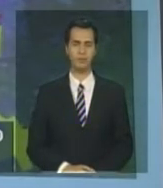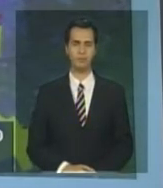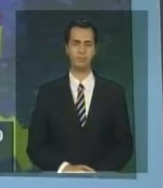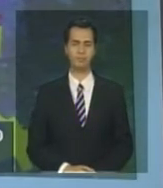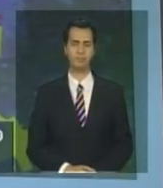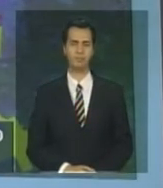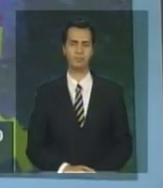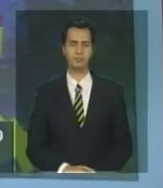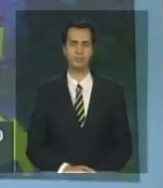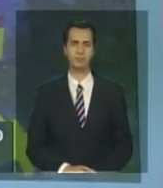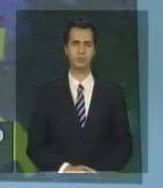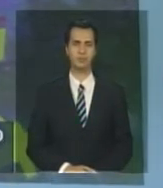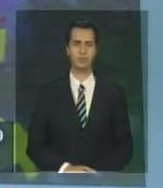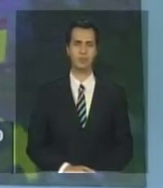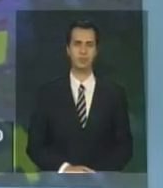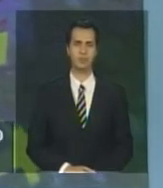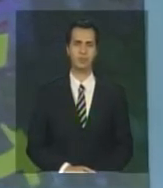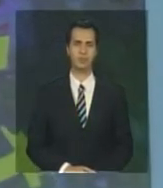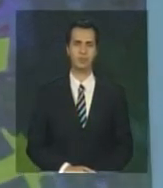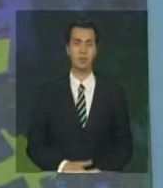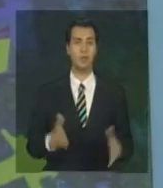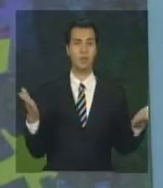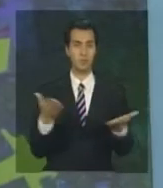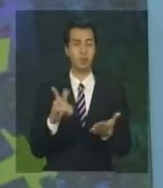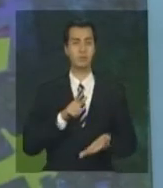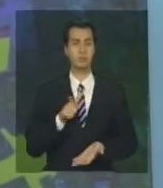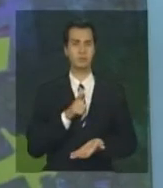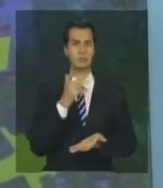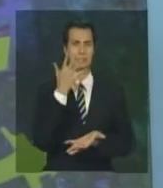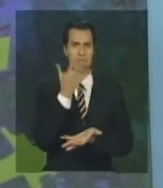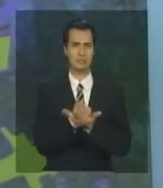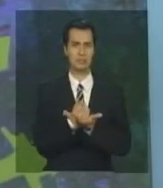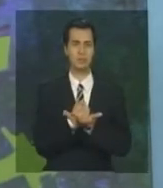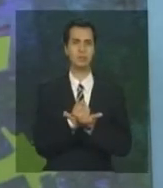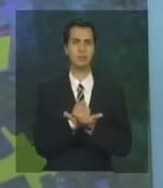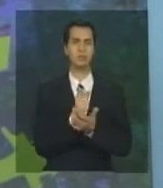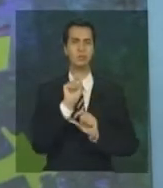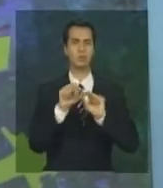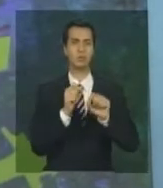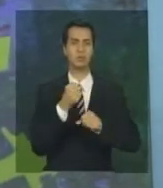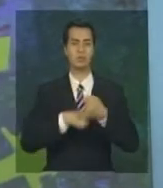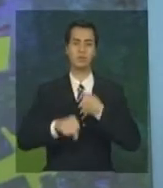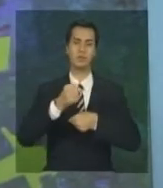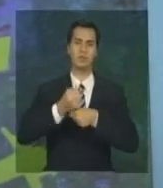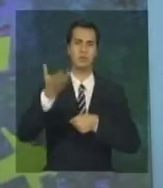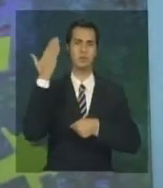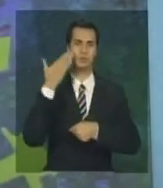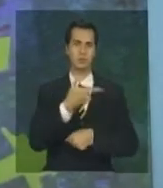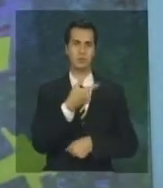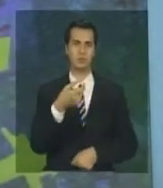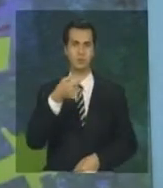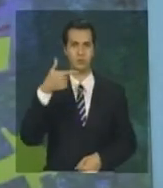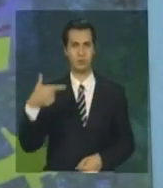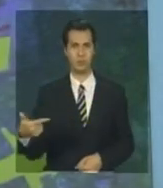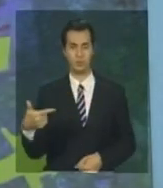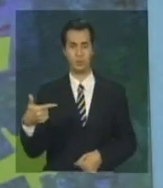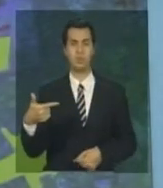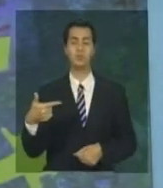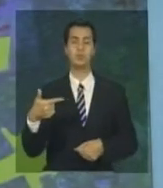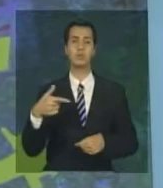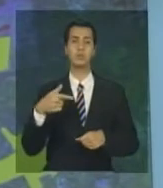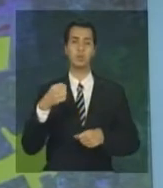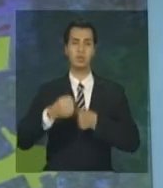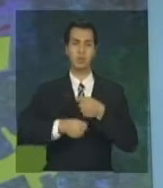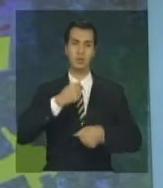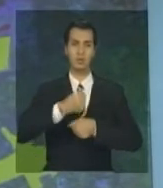temos essa sobreposição, então, dos dados de desmatamentos anteriores a 2002, desmatamentos no